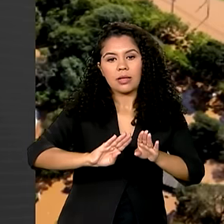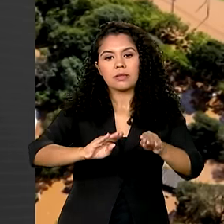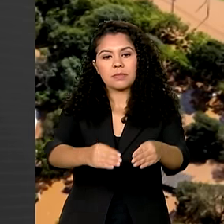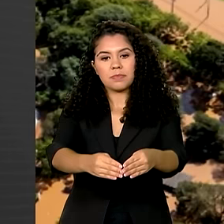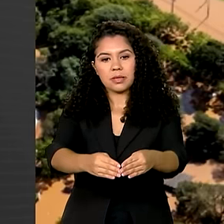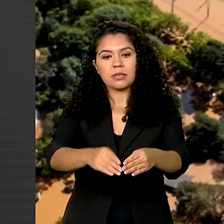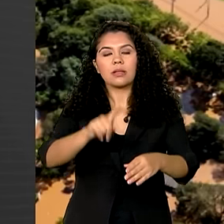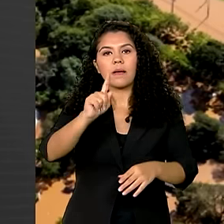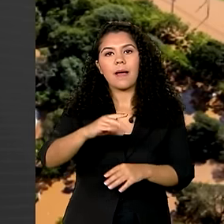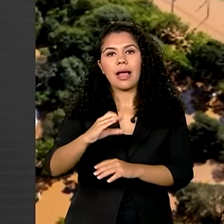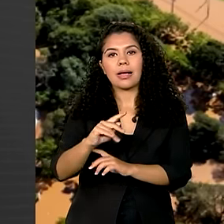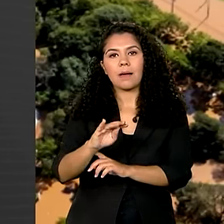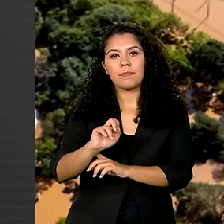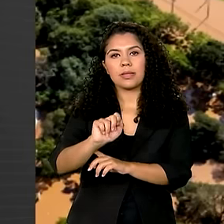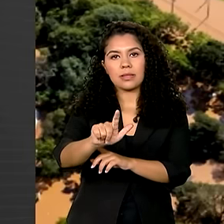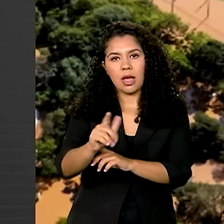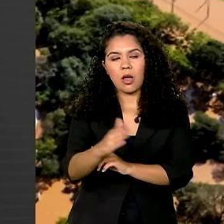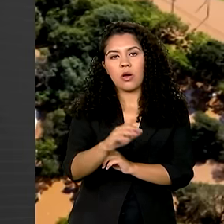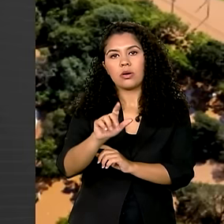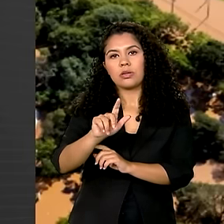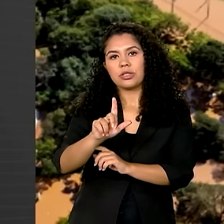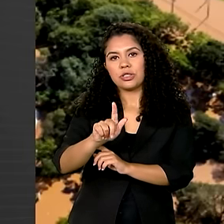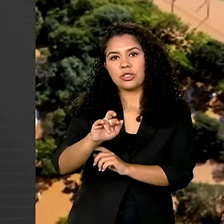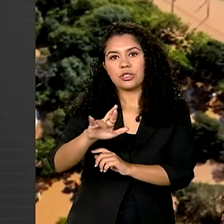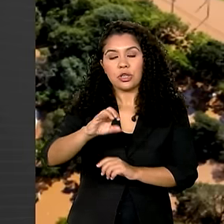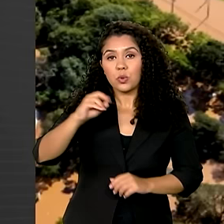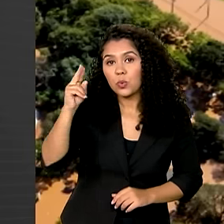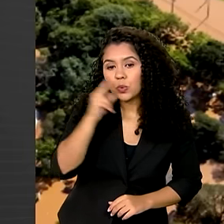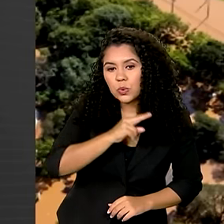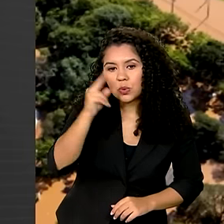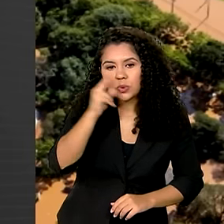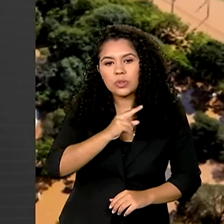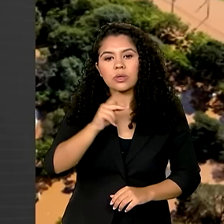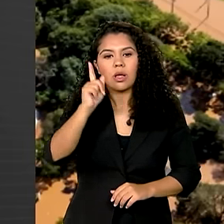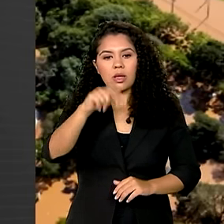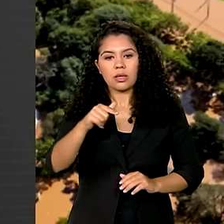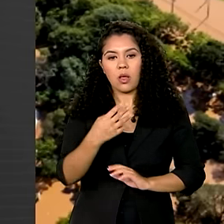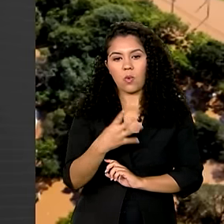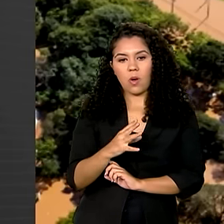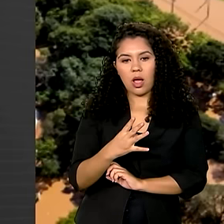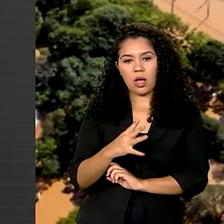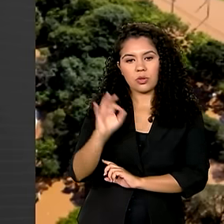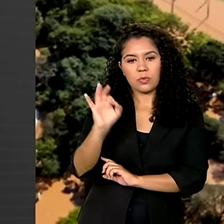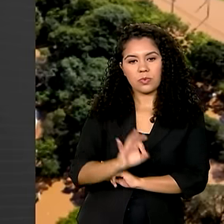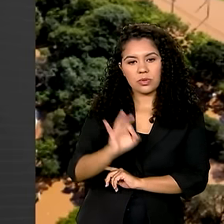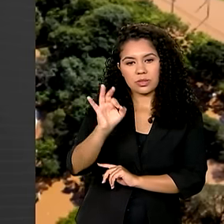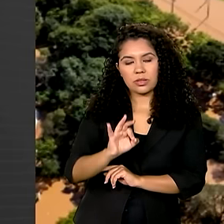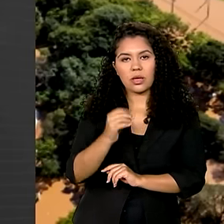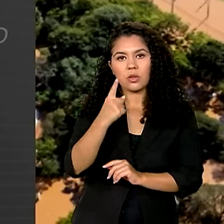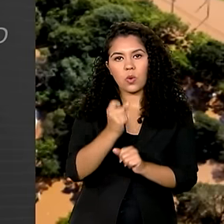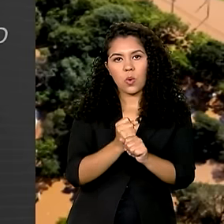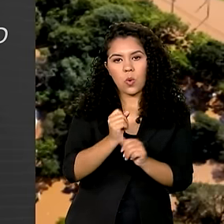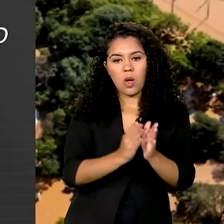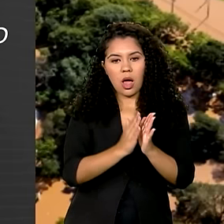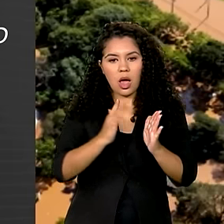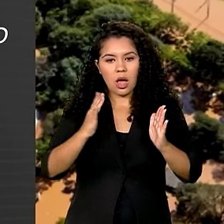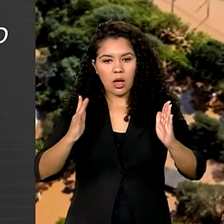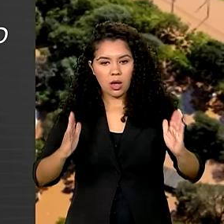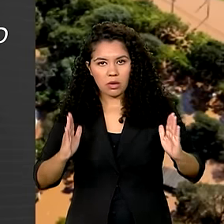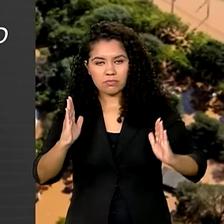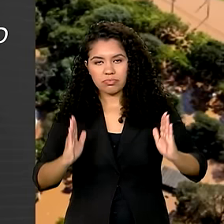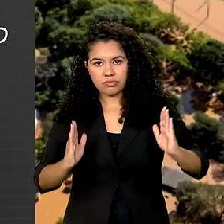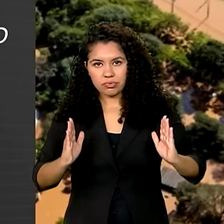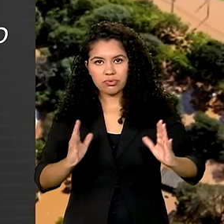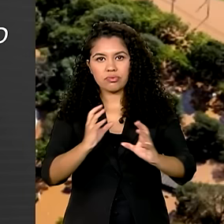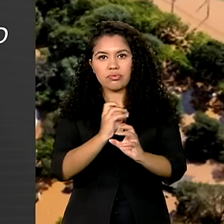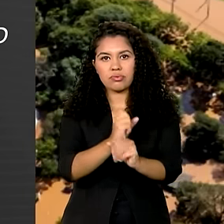capital de giro emergencial, com custo base de 4% ao ano para micro, pequenas e médias empresas e 6% ao